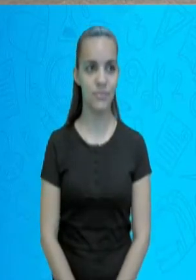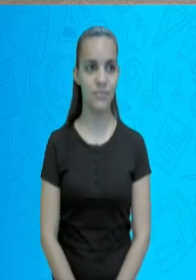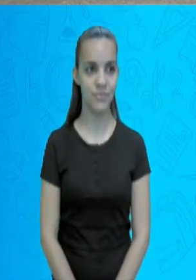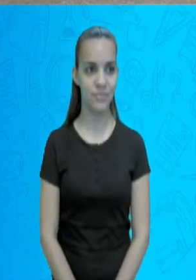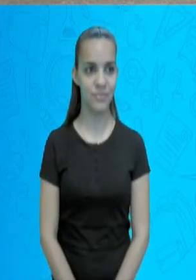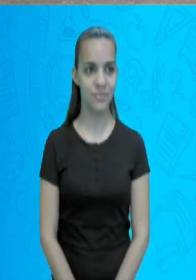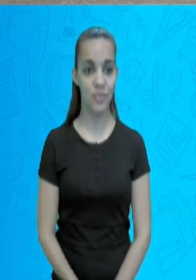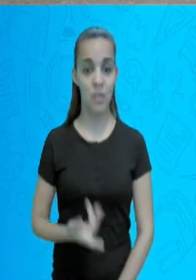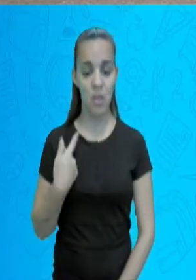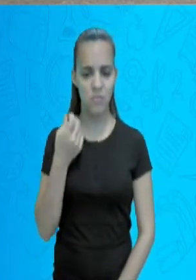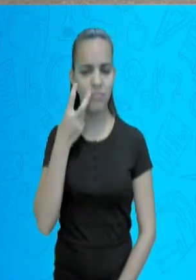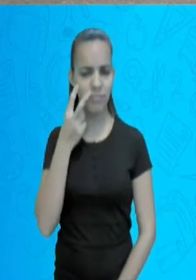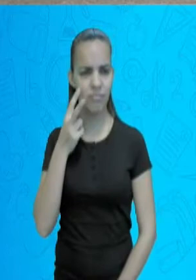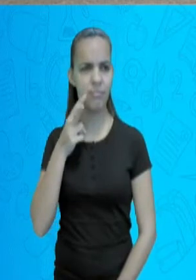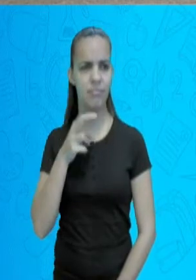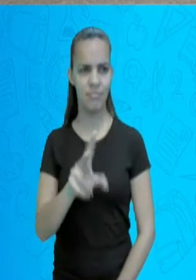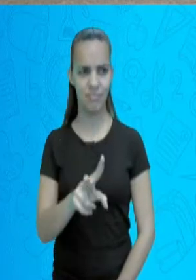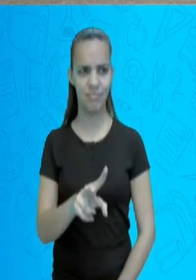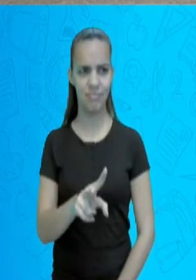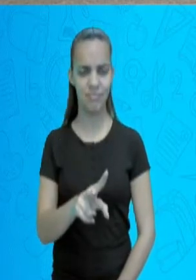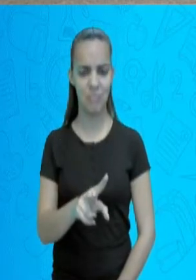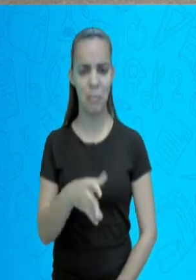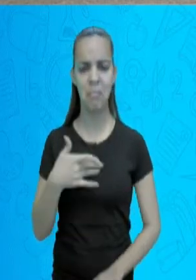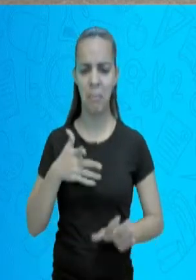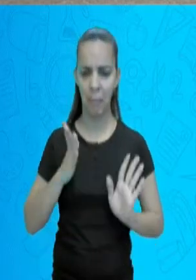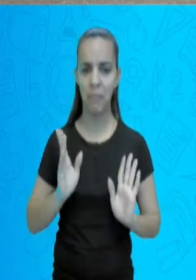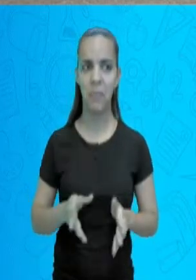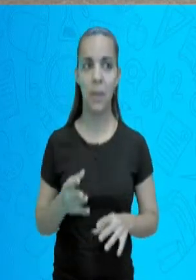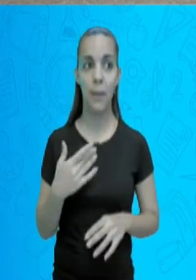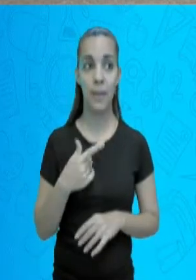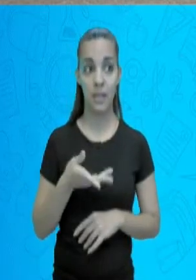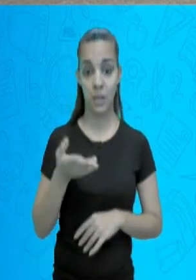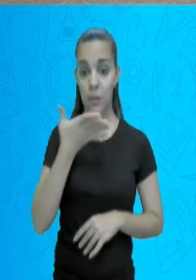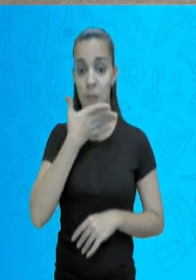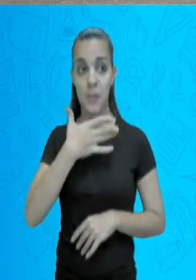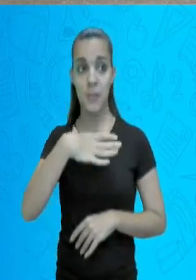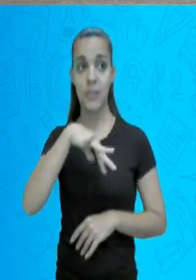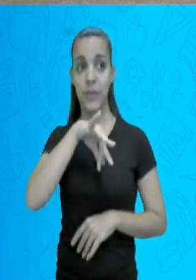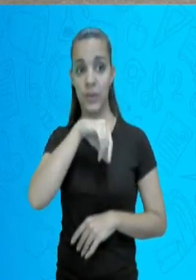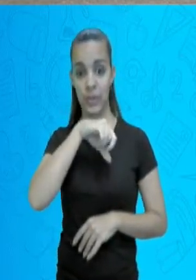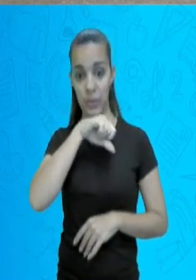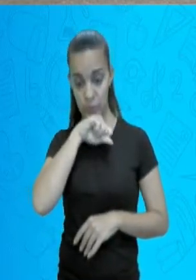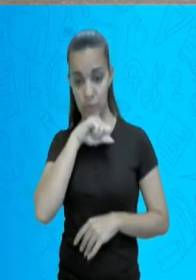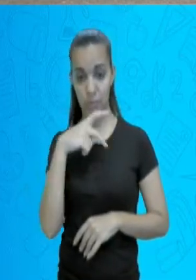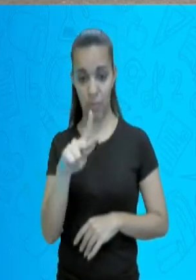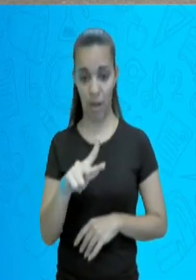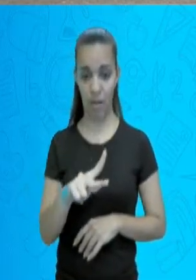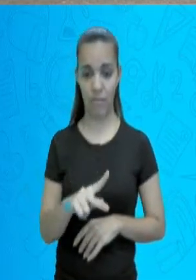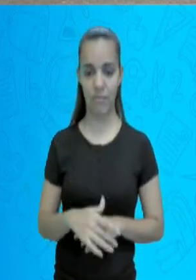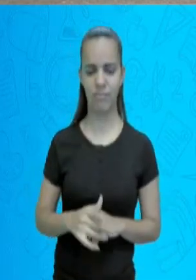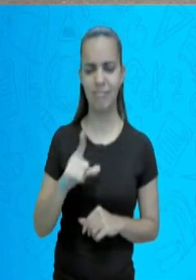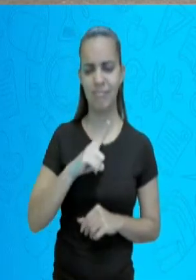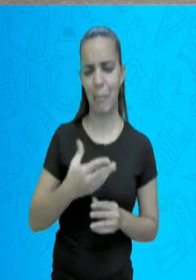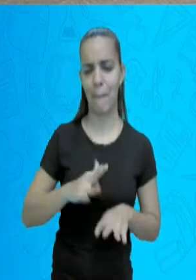Você vai ver que é bem provável que os seus pais tiveram mais irmãos que você.